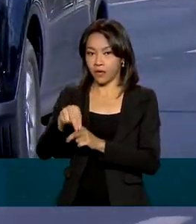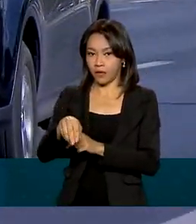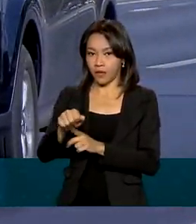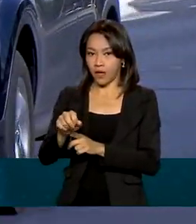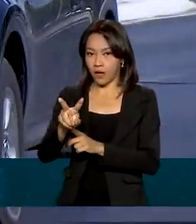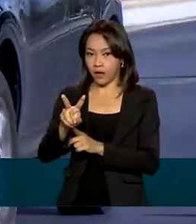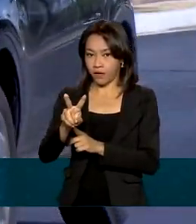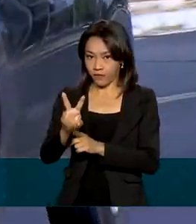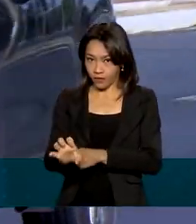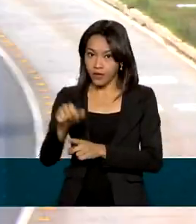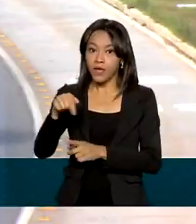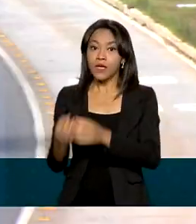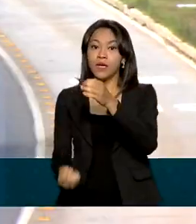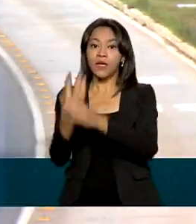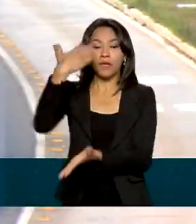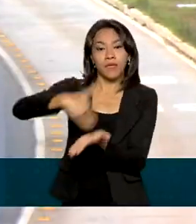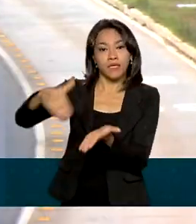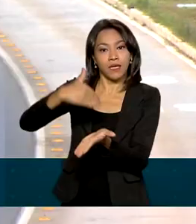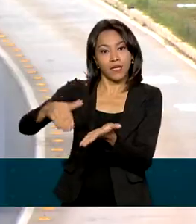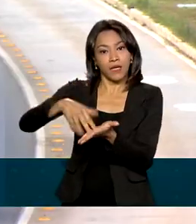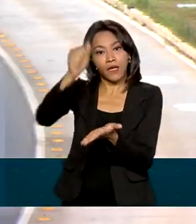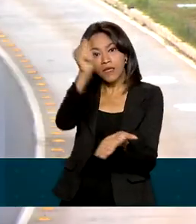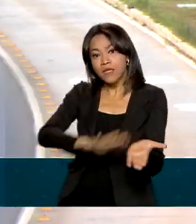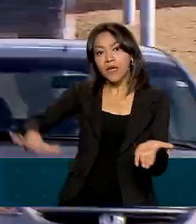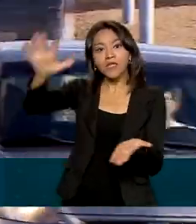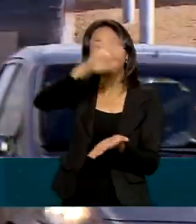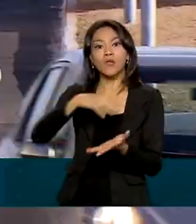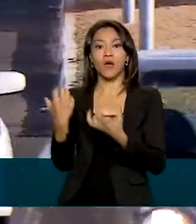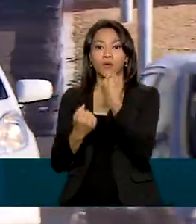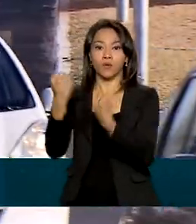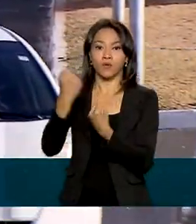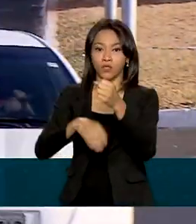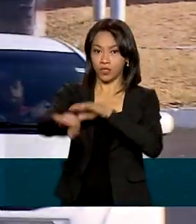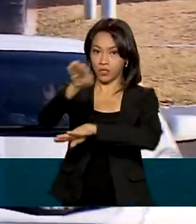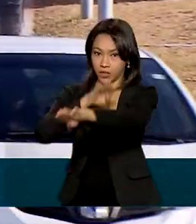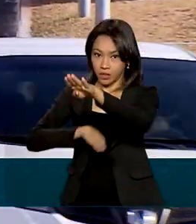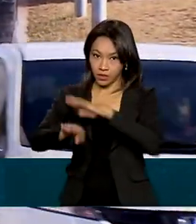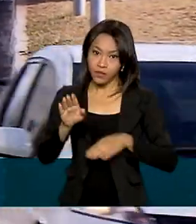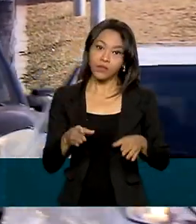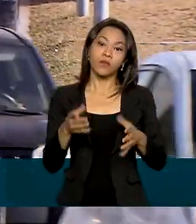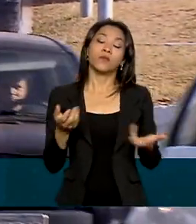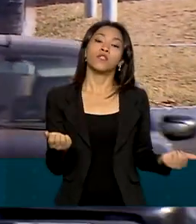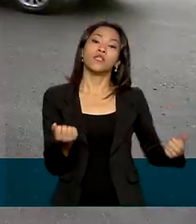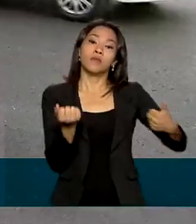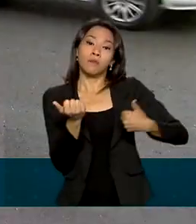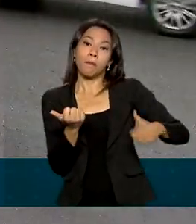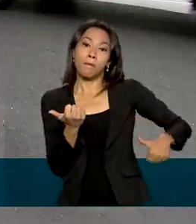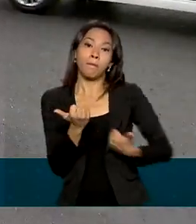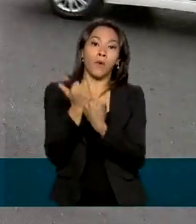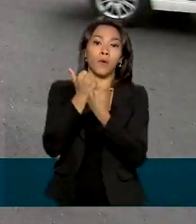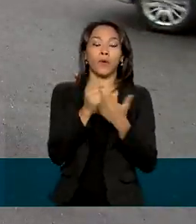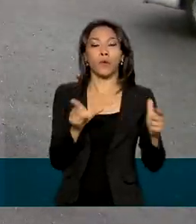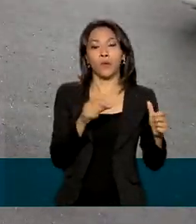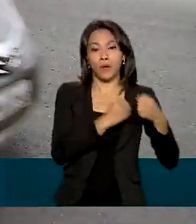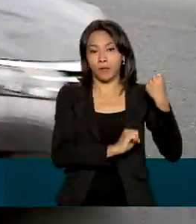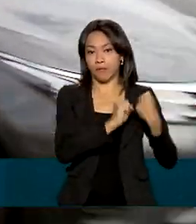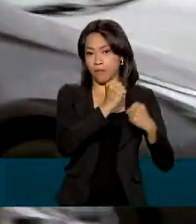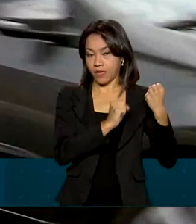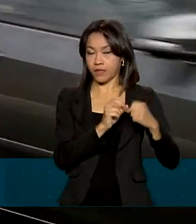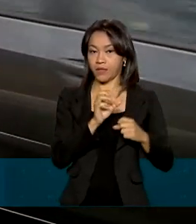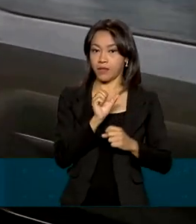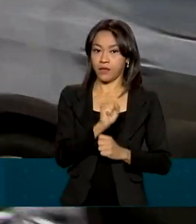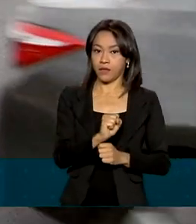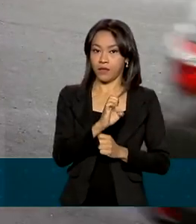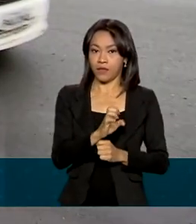Secretaria Nacional de Trânsito, em parceria com o SERPRO, Serviço Federal de Processamento de Dados, vai aumentar a segurança para as